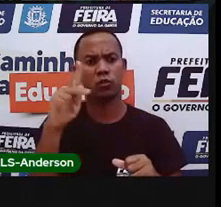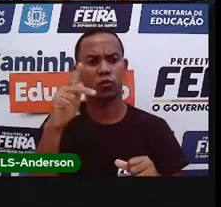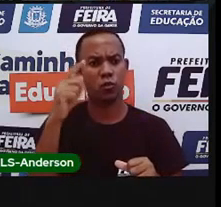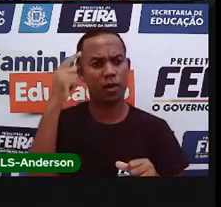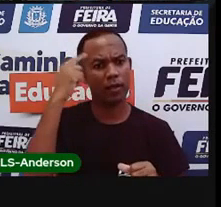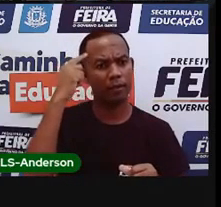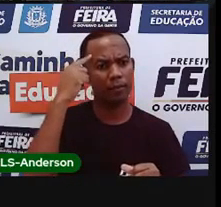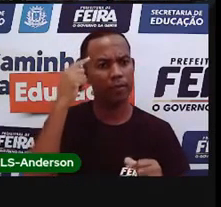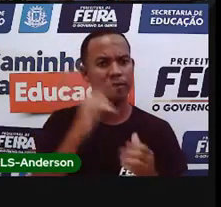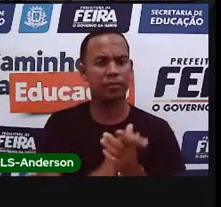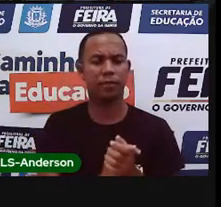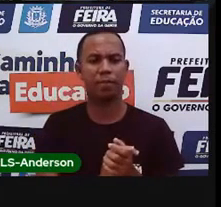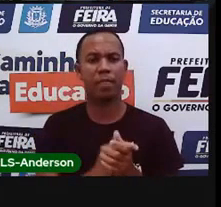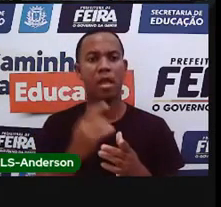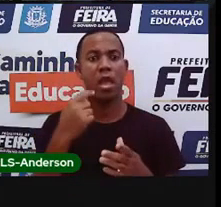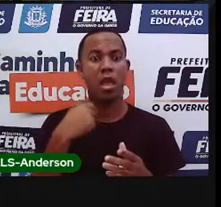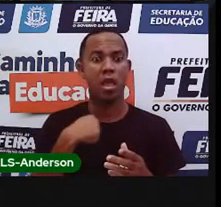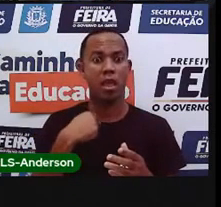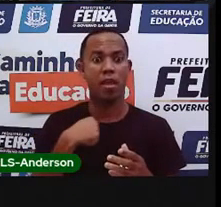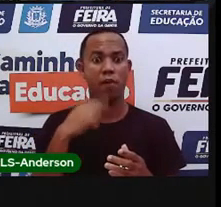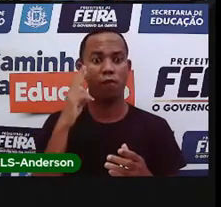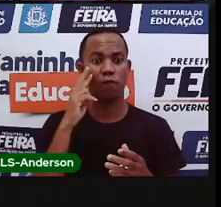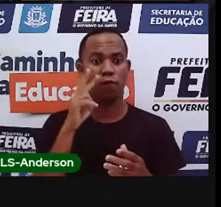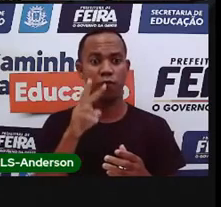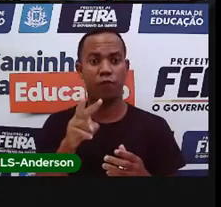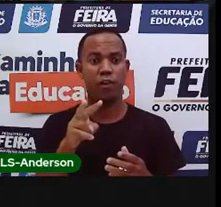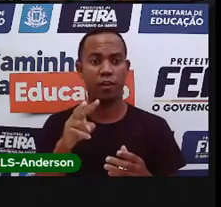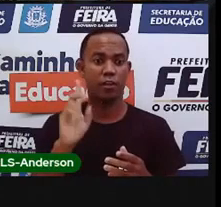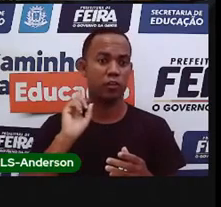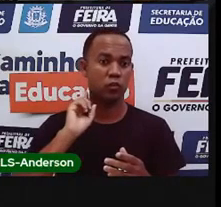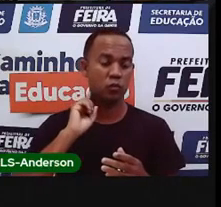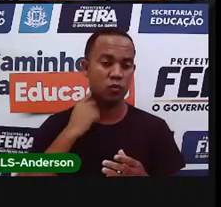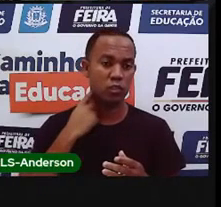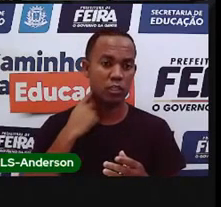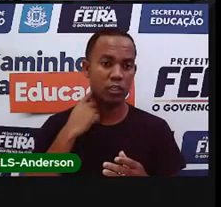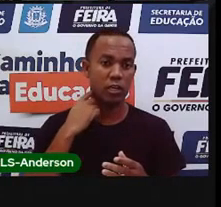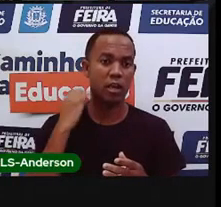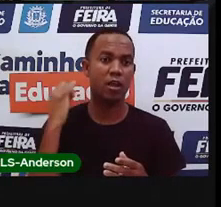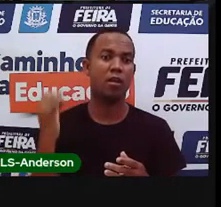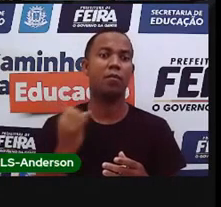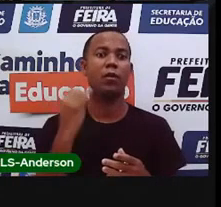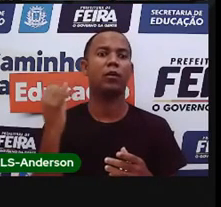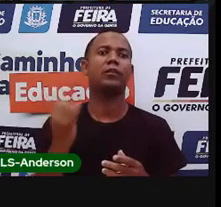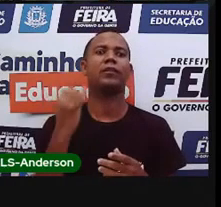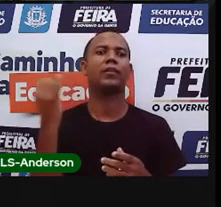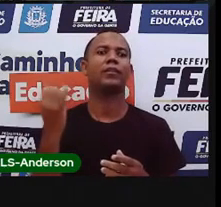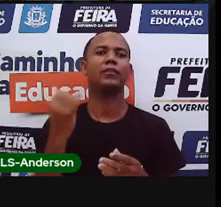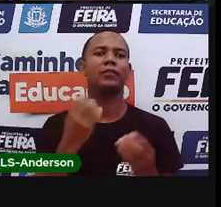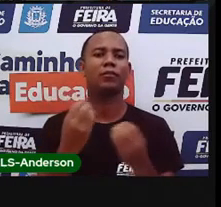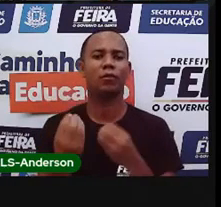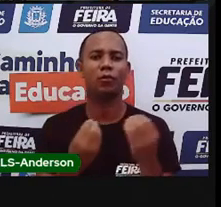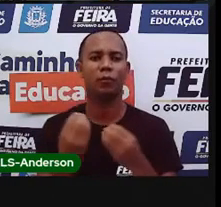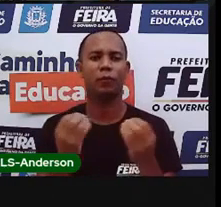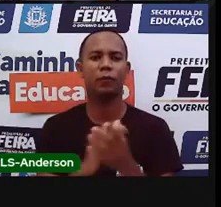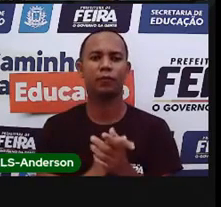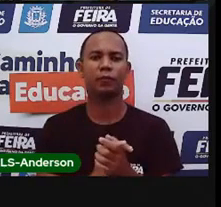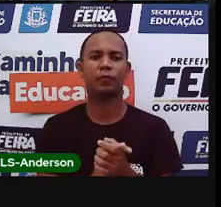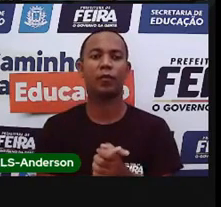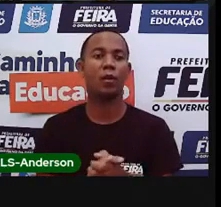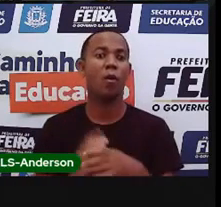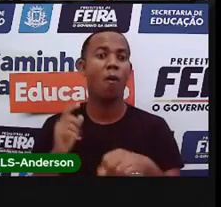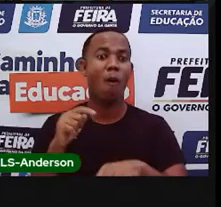eu começo a ver o lixo como uma coisa importante. E ela, de fato, é algo importante. É hora de